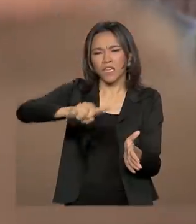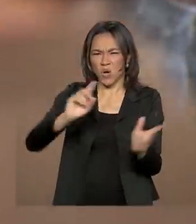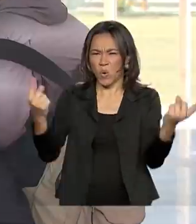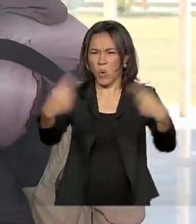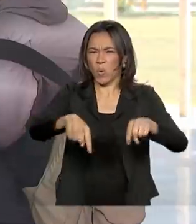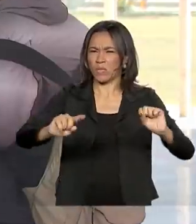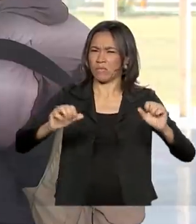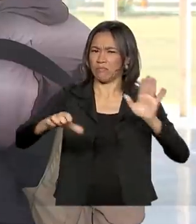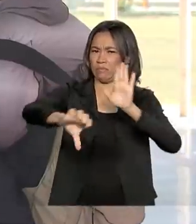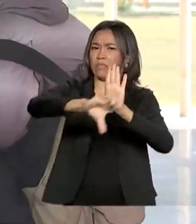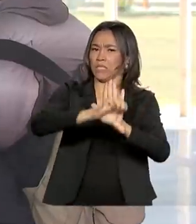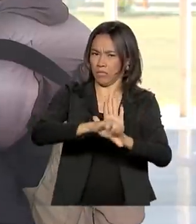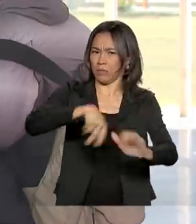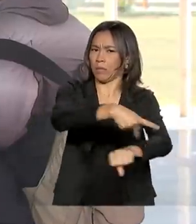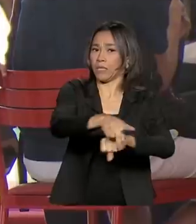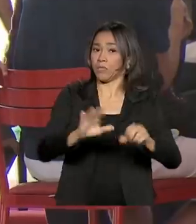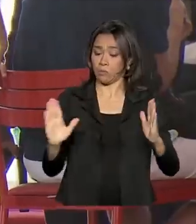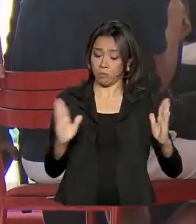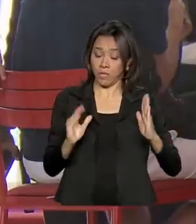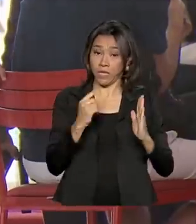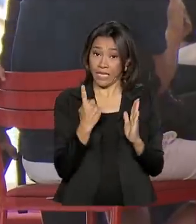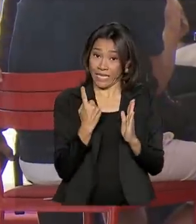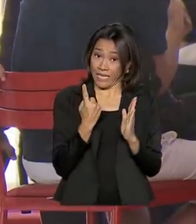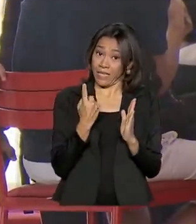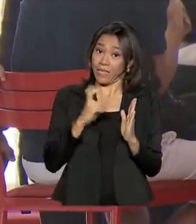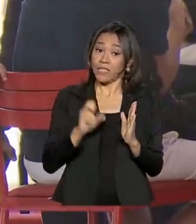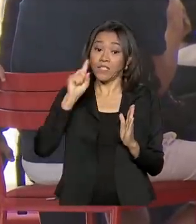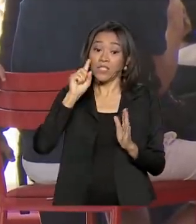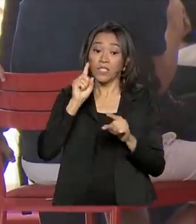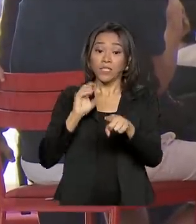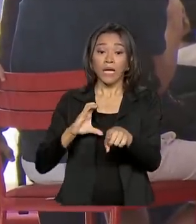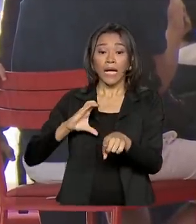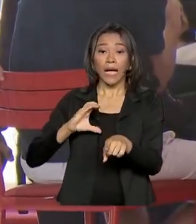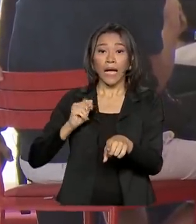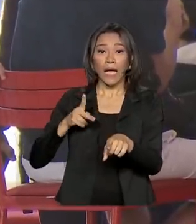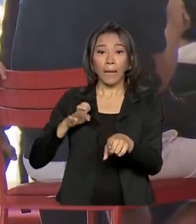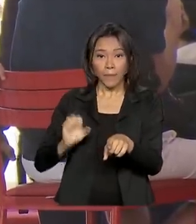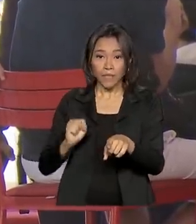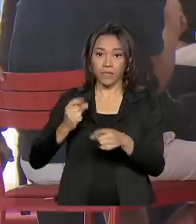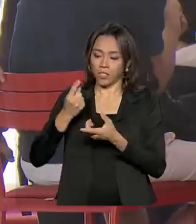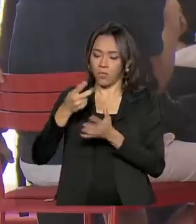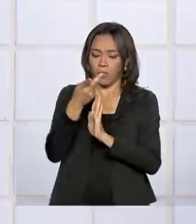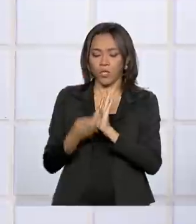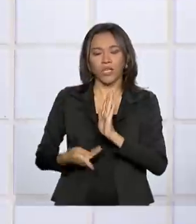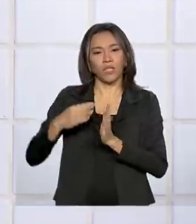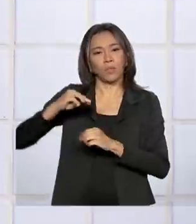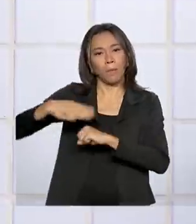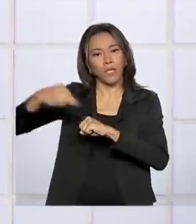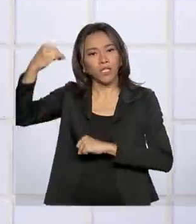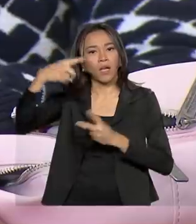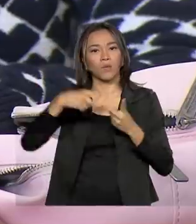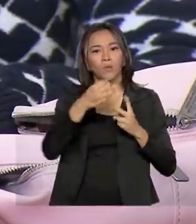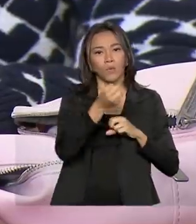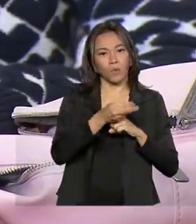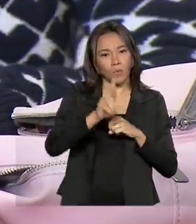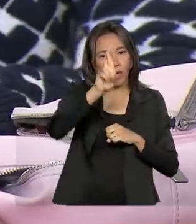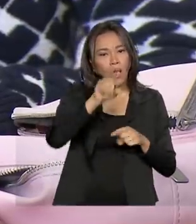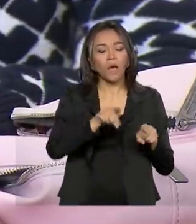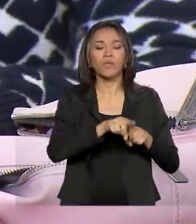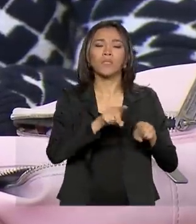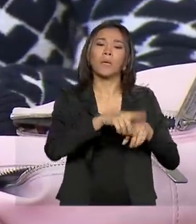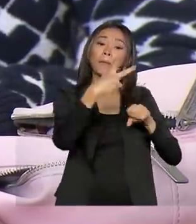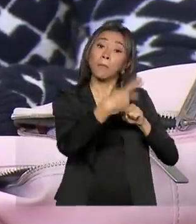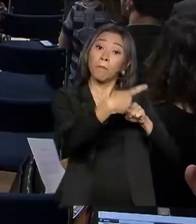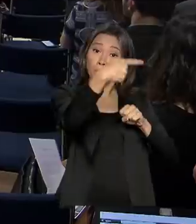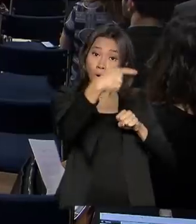no país. Em 15 dias, a CAPES deve lançar os editais para projetos de mestrado, doutorado e pós